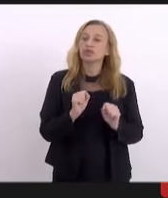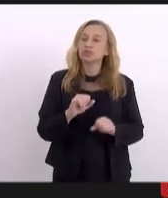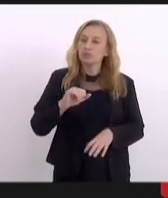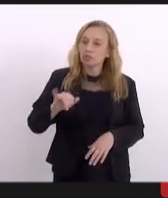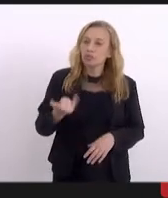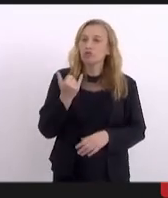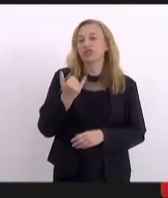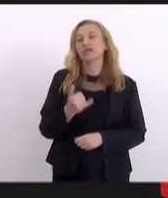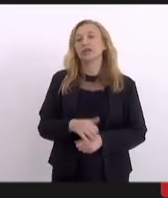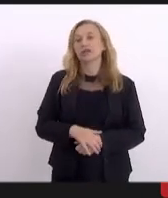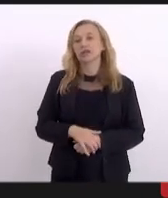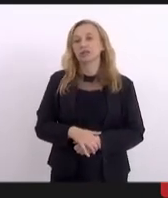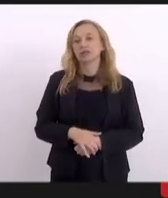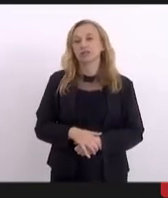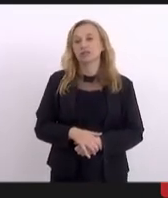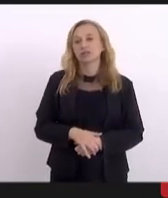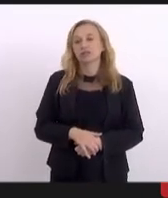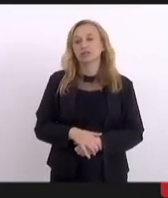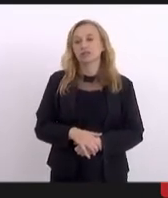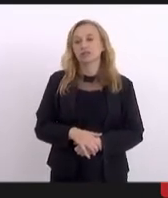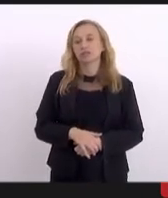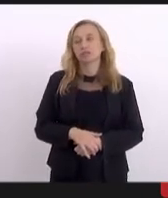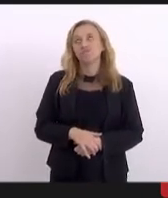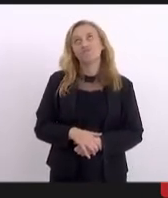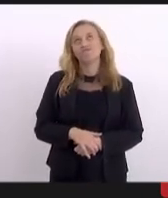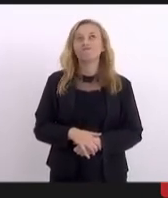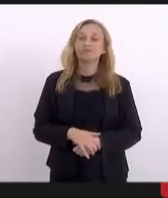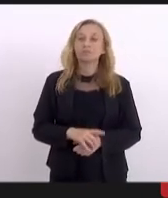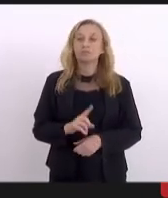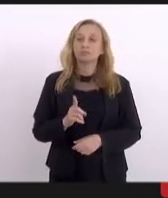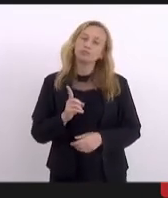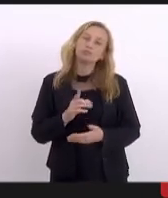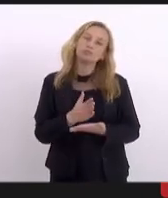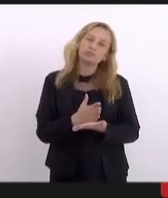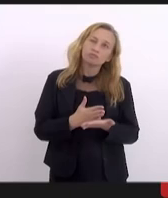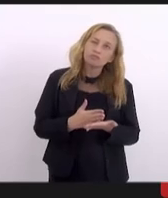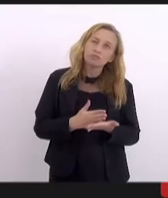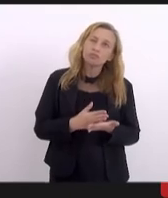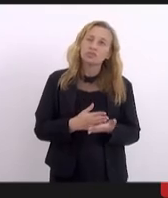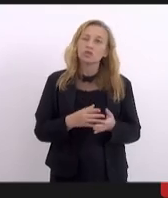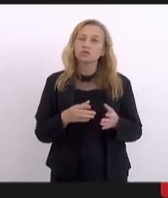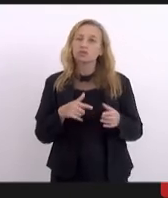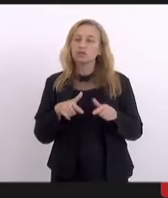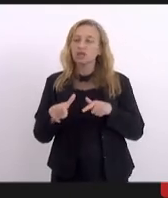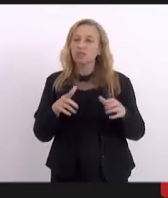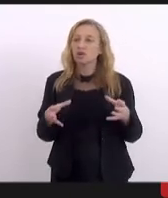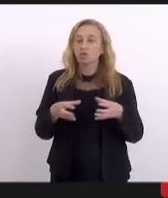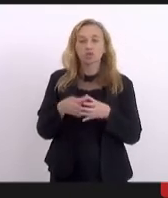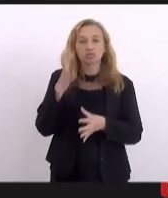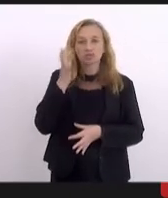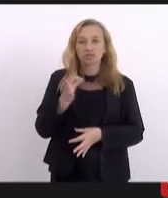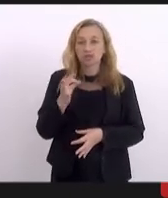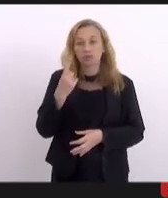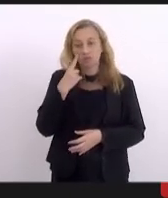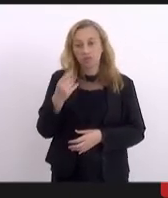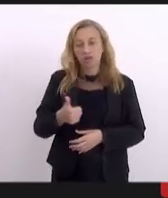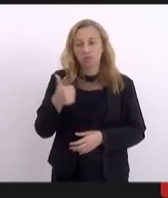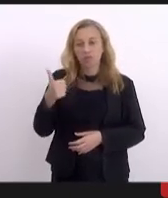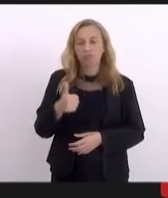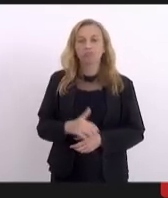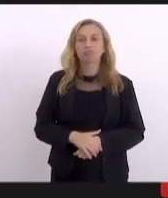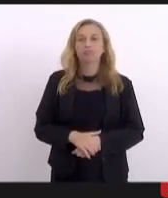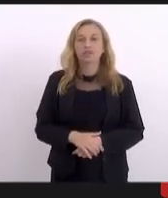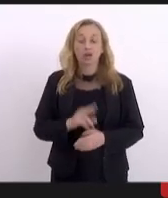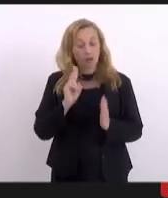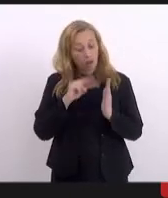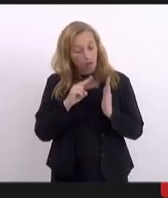aproveitar e talvez não dividir ou trabalhar em conjunto, eu não sei. A gente